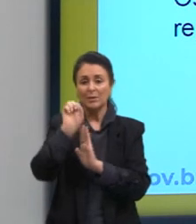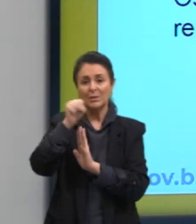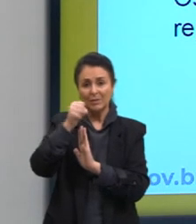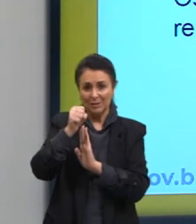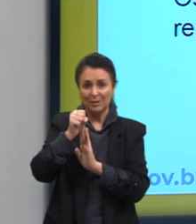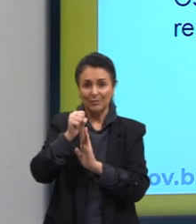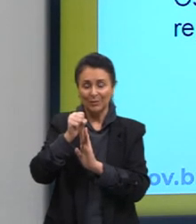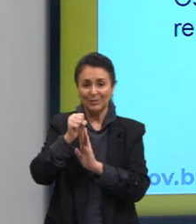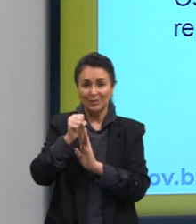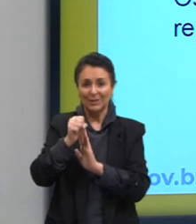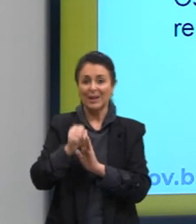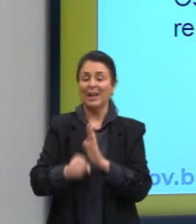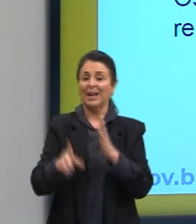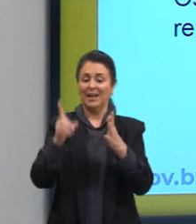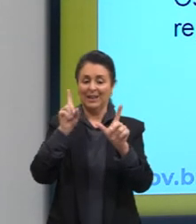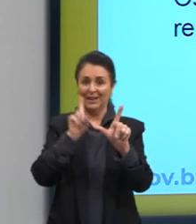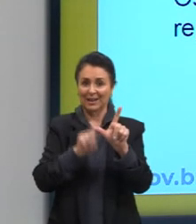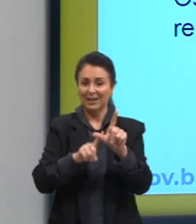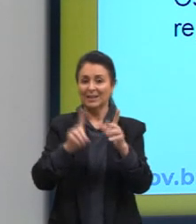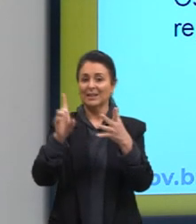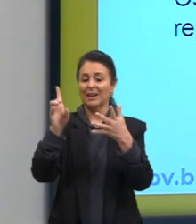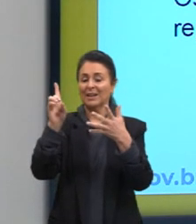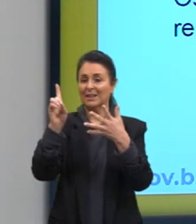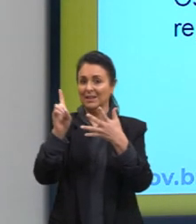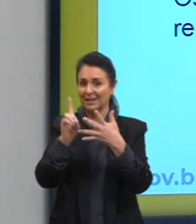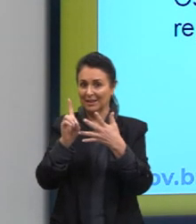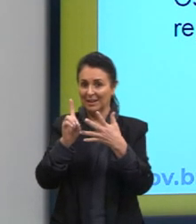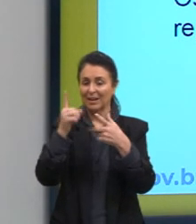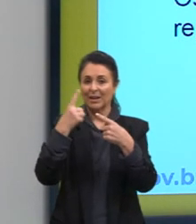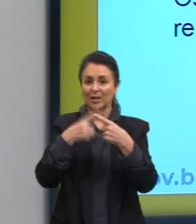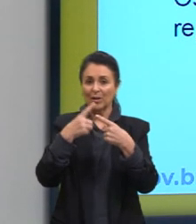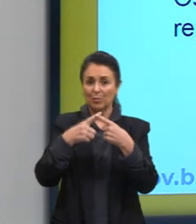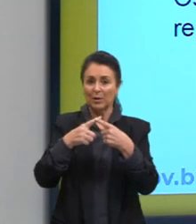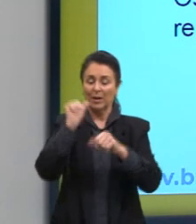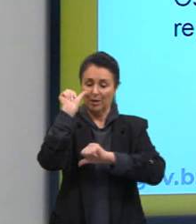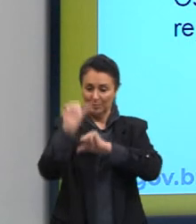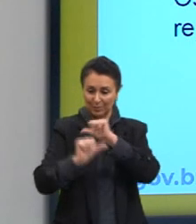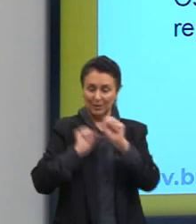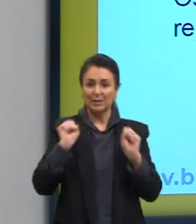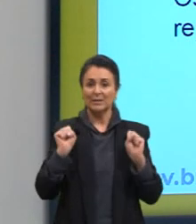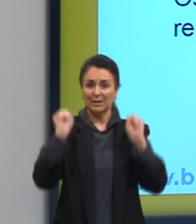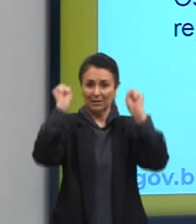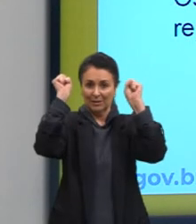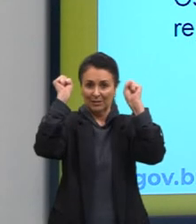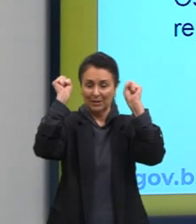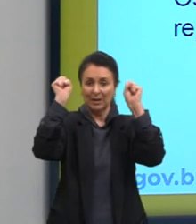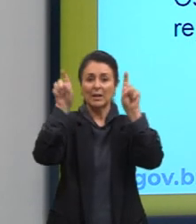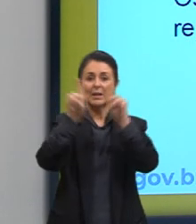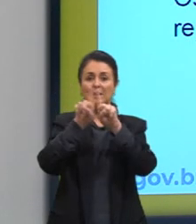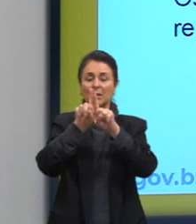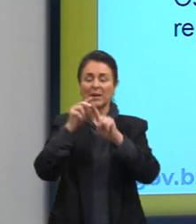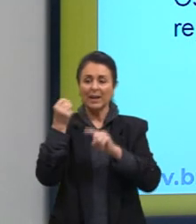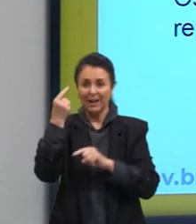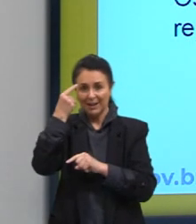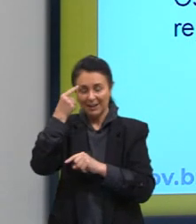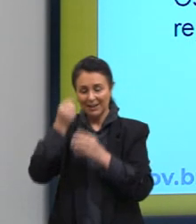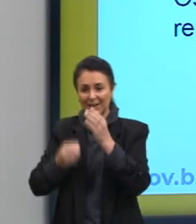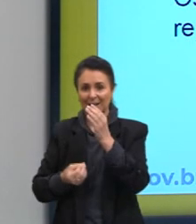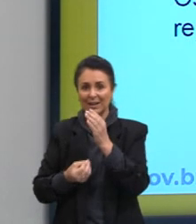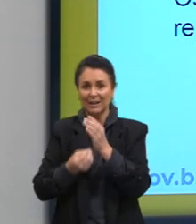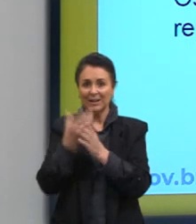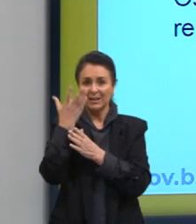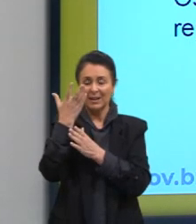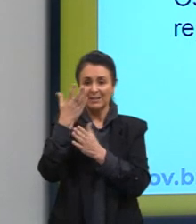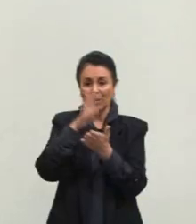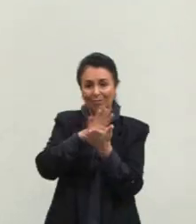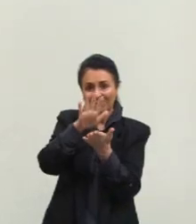é a alternativa de? Por quê? Porque tanto a reforma quanto a invenção da imprensa permitiram